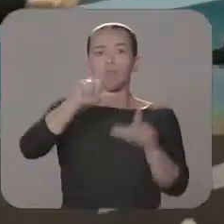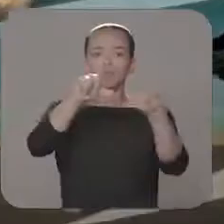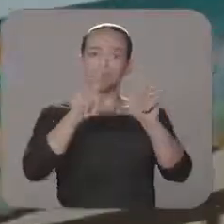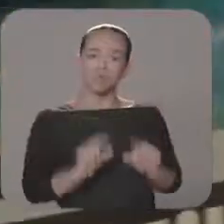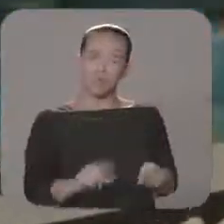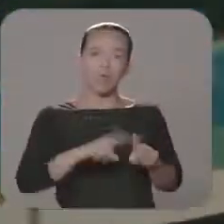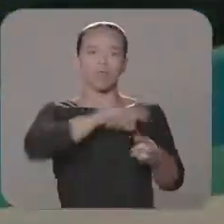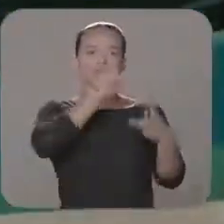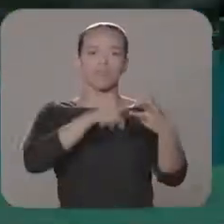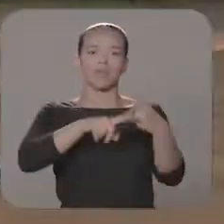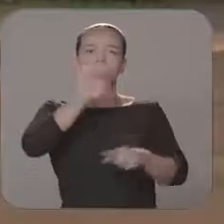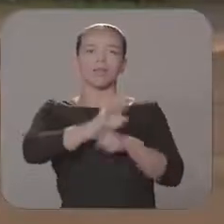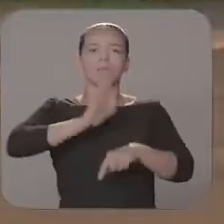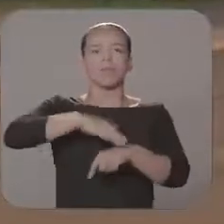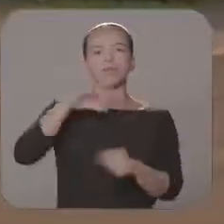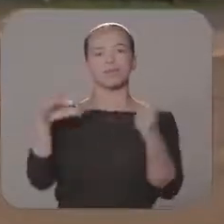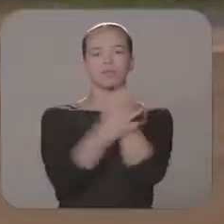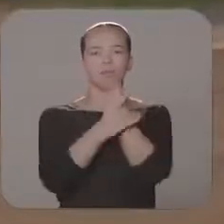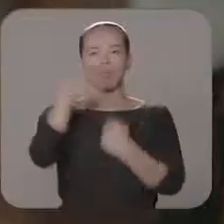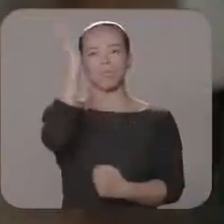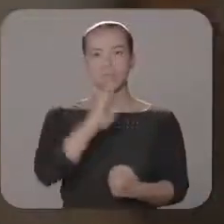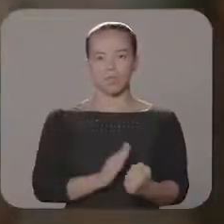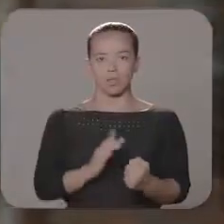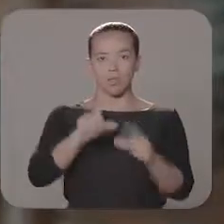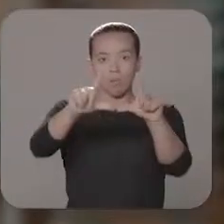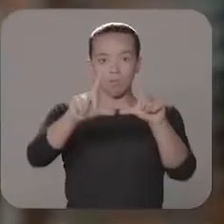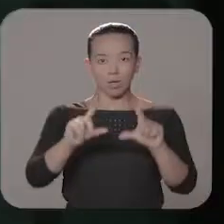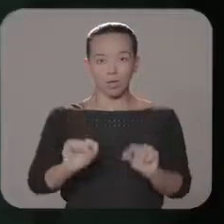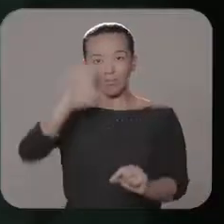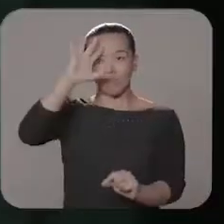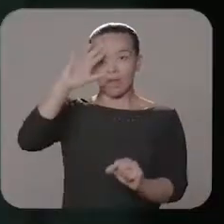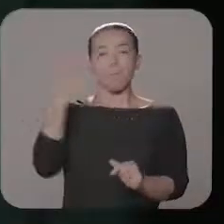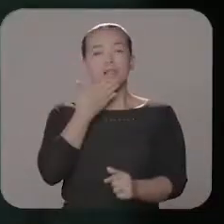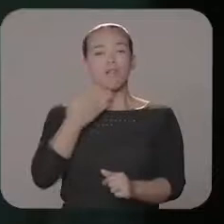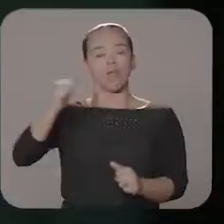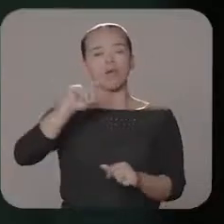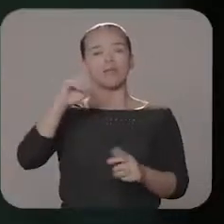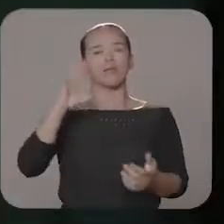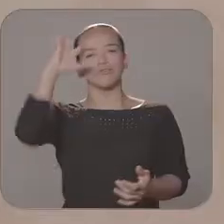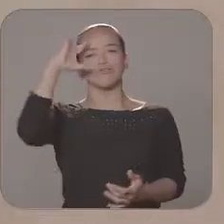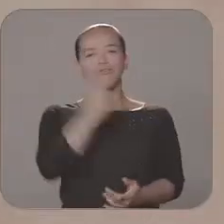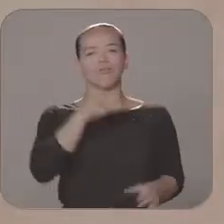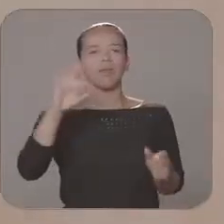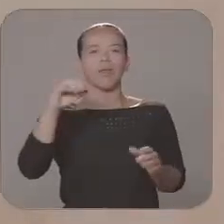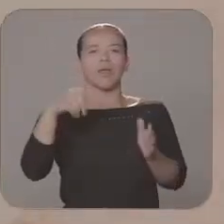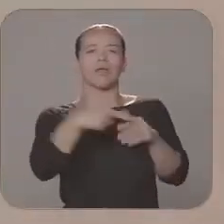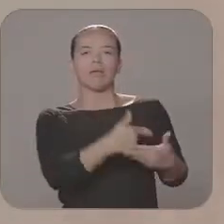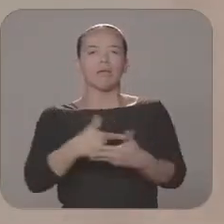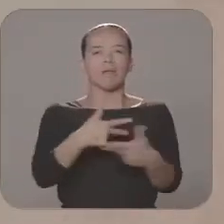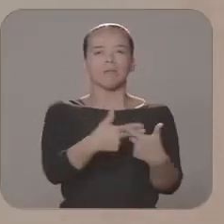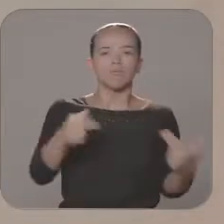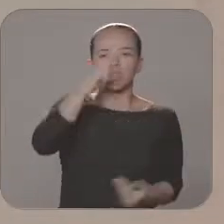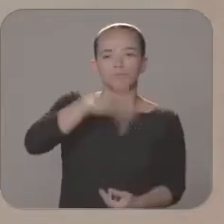Sul à posição de terceiro Estado mais seguro do país e com a melhor taxa de resolução de crimes do Brasil. E a preocupação